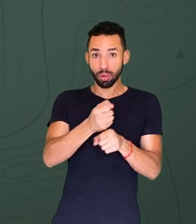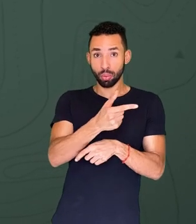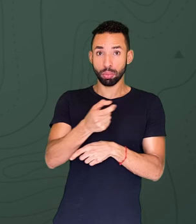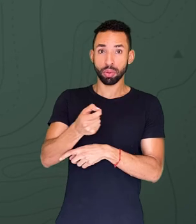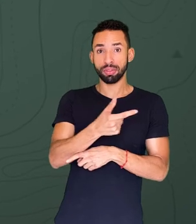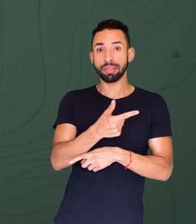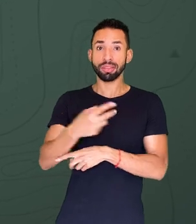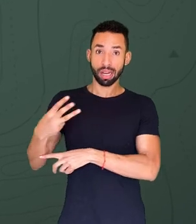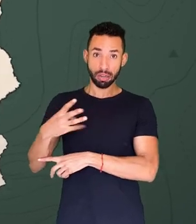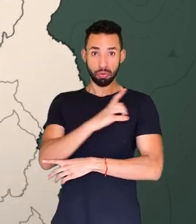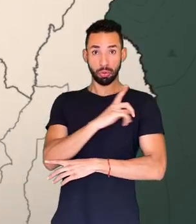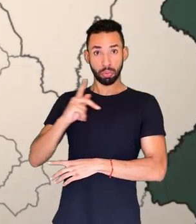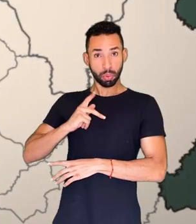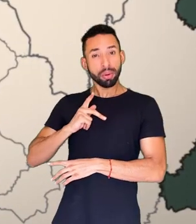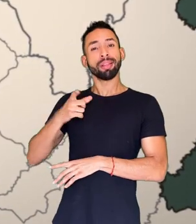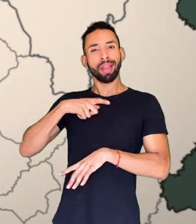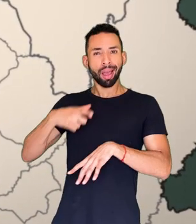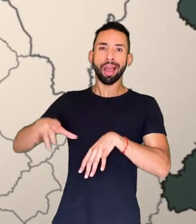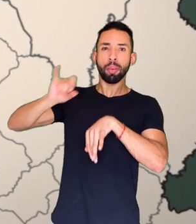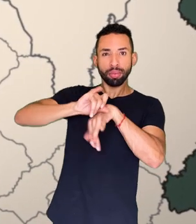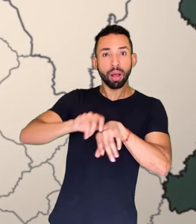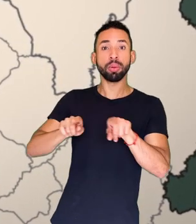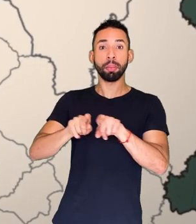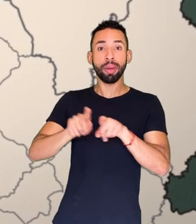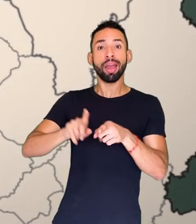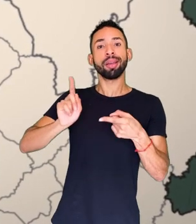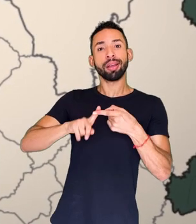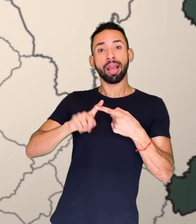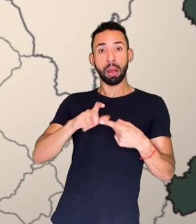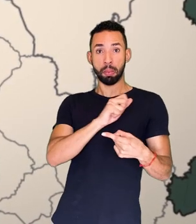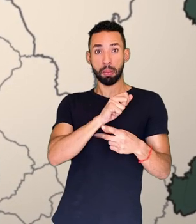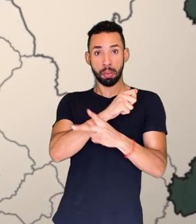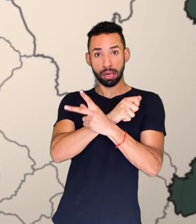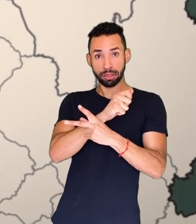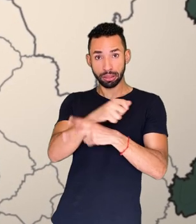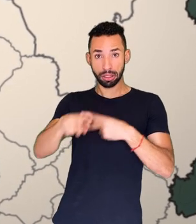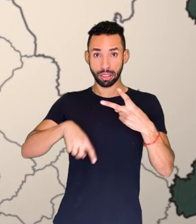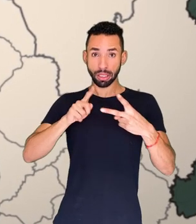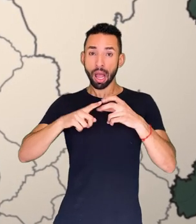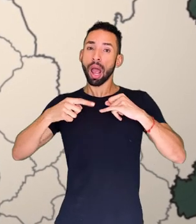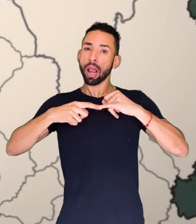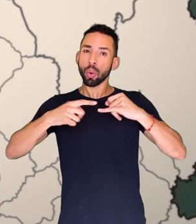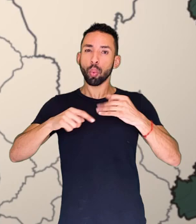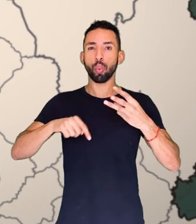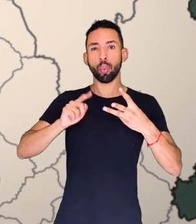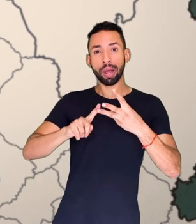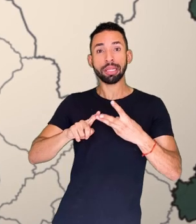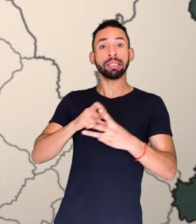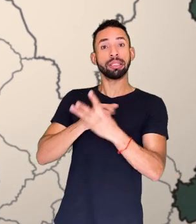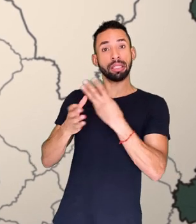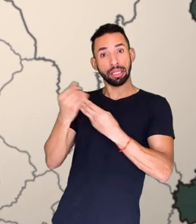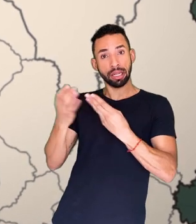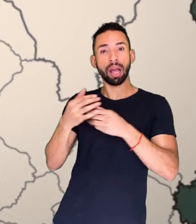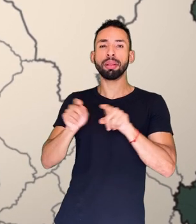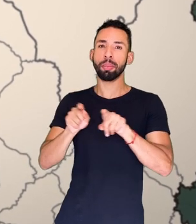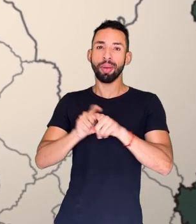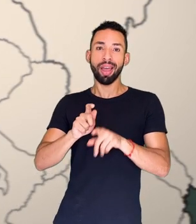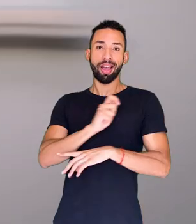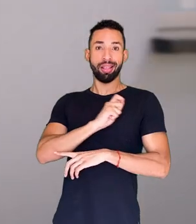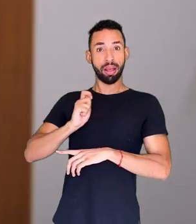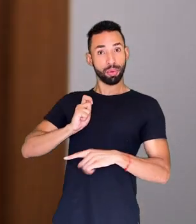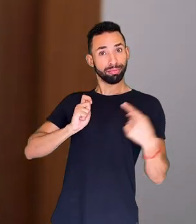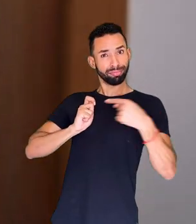2023, a Defensoria estava presente na capital e na cidade de Aparecida de Goiânia, em Umas, Trindade e